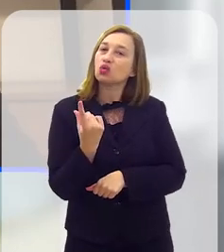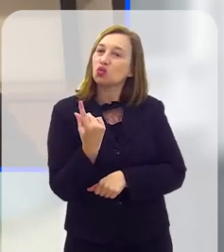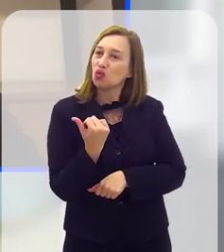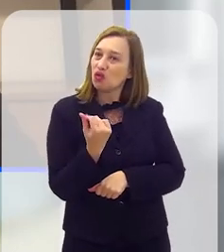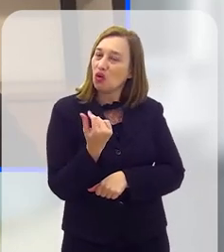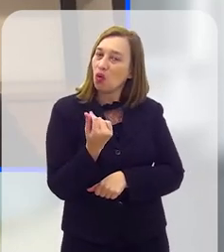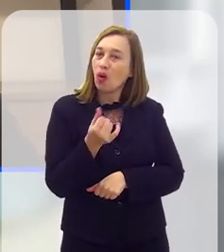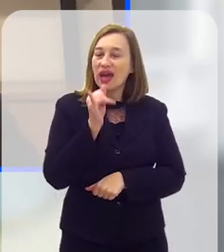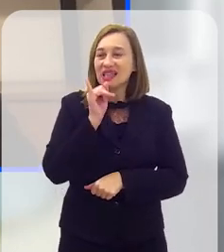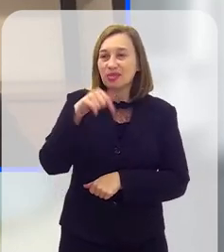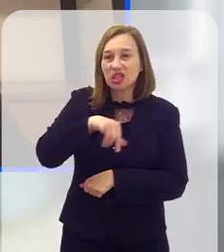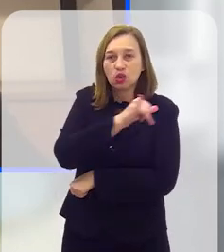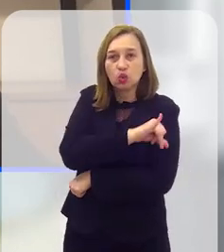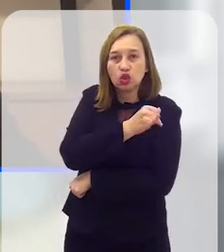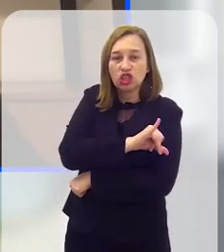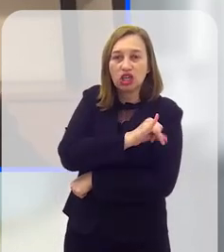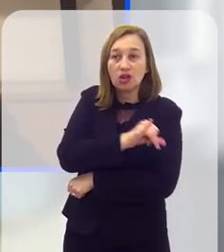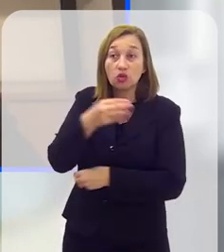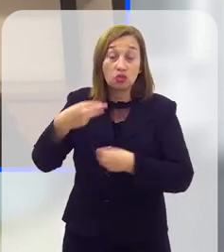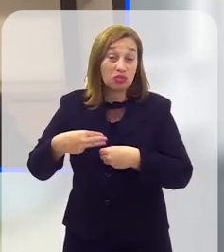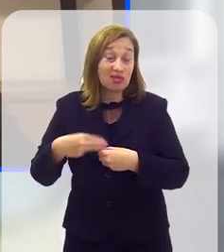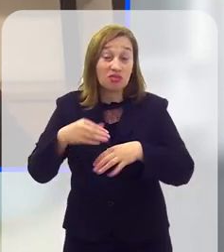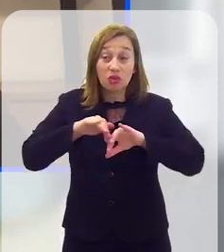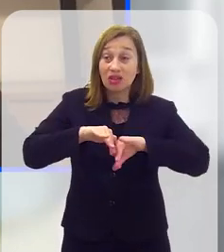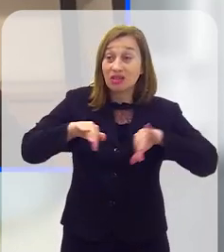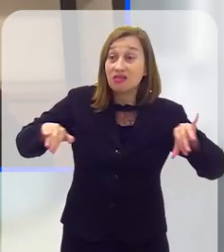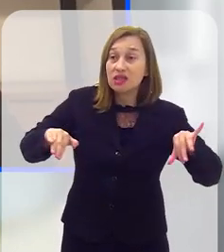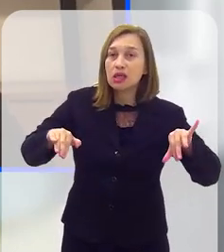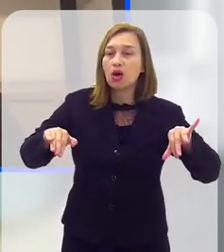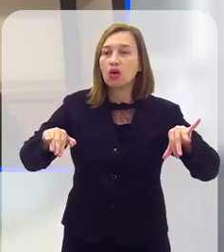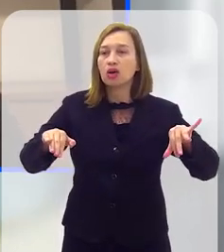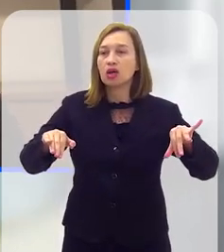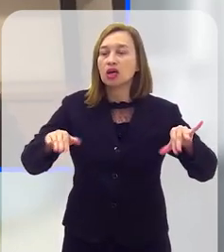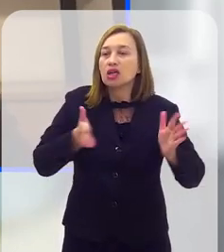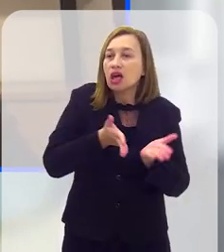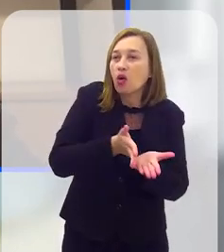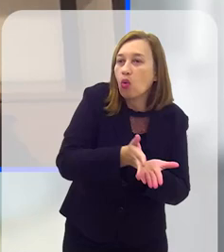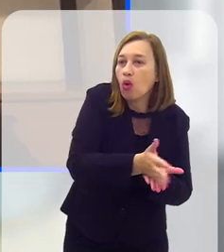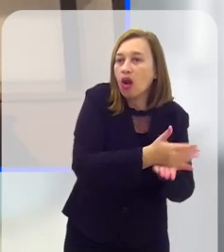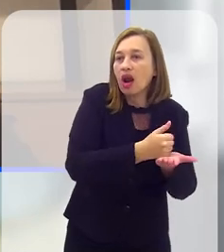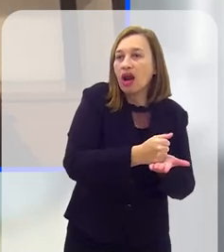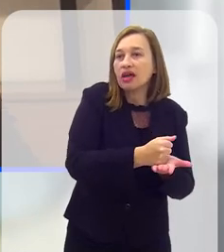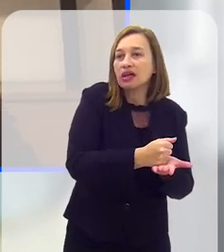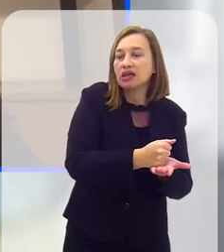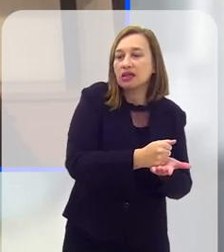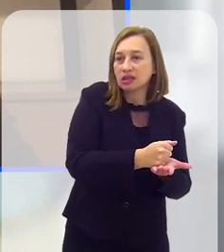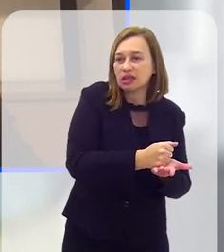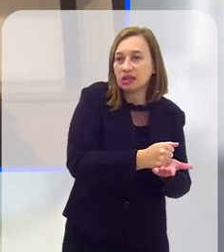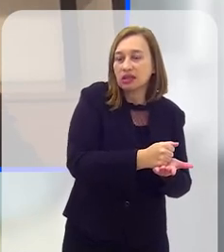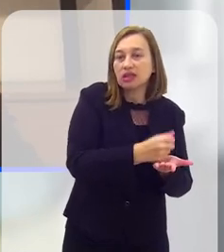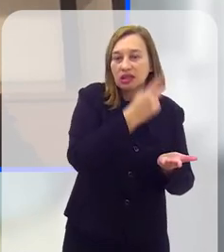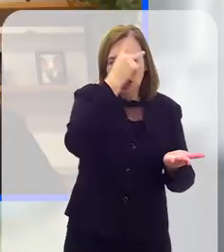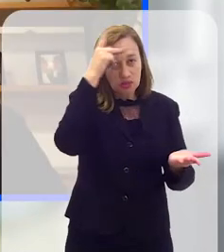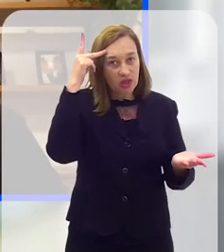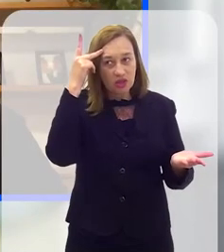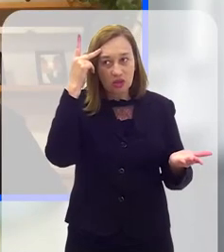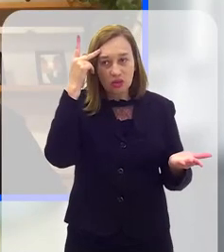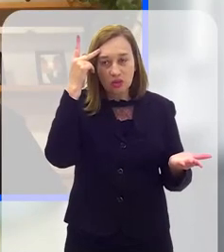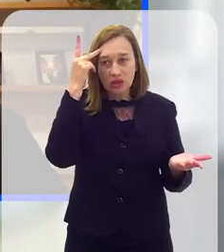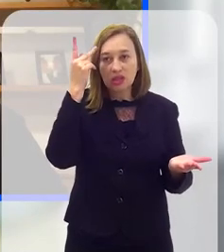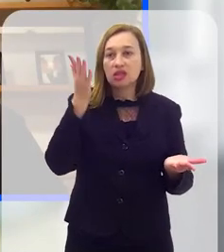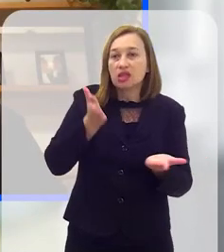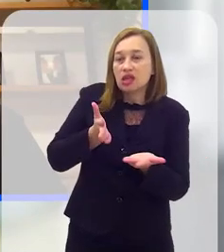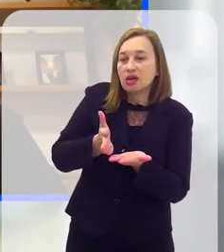mudança dessas tarifas. Por exemplo, aqui no Rio de Janeiro, no município, há uma divisão entre a coleta das pessoas